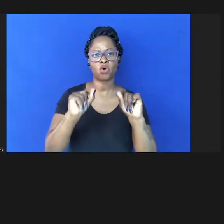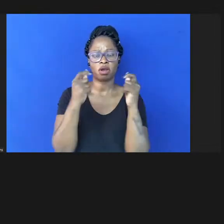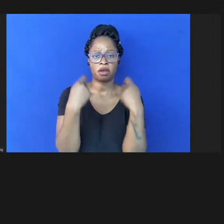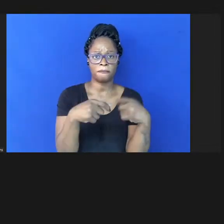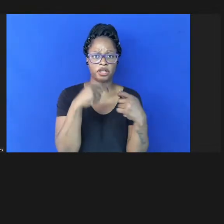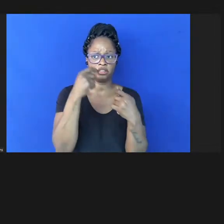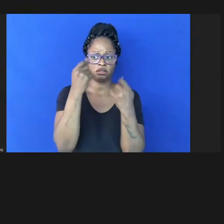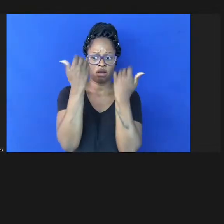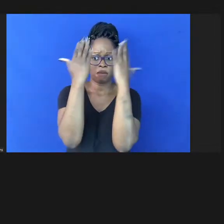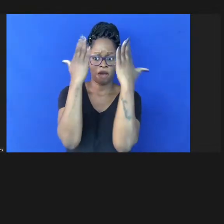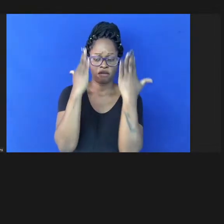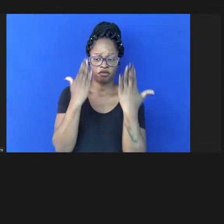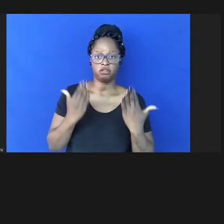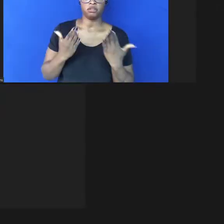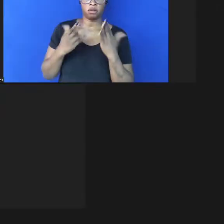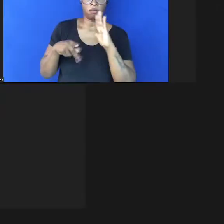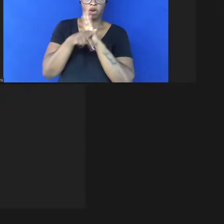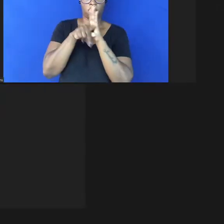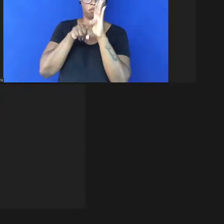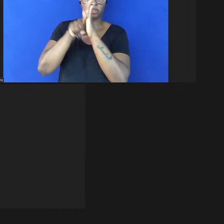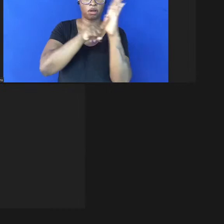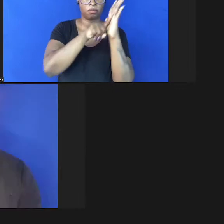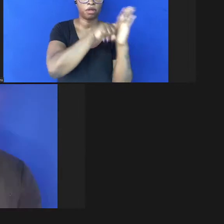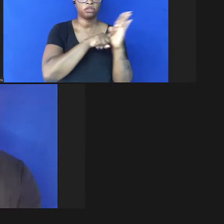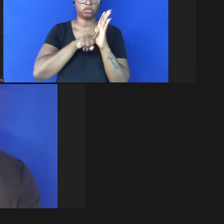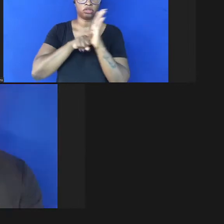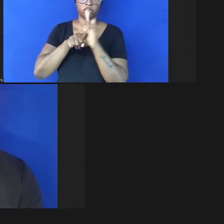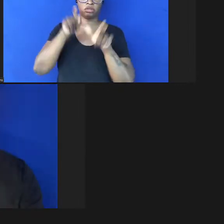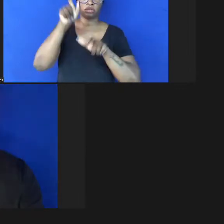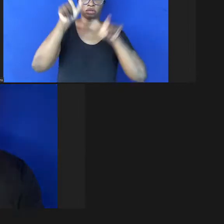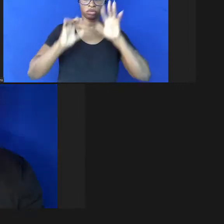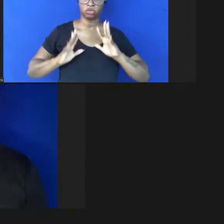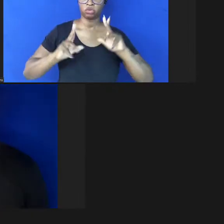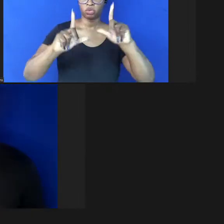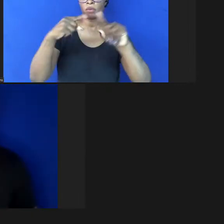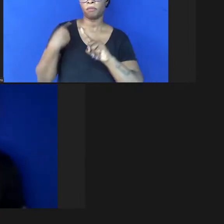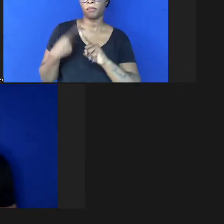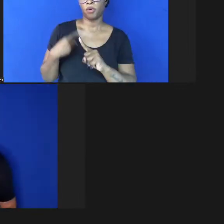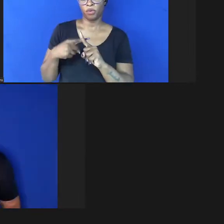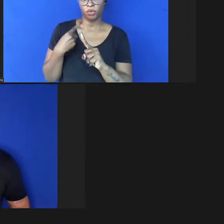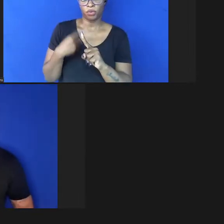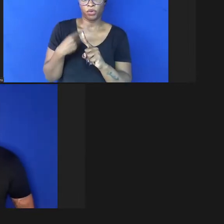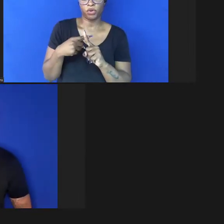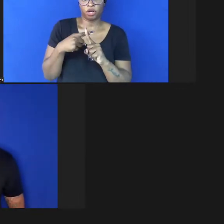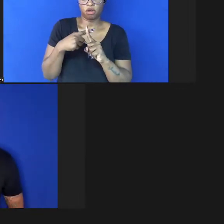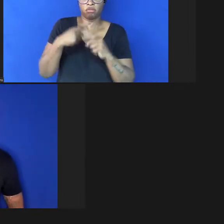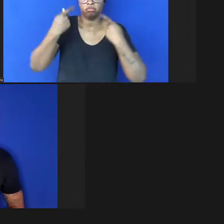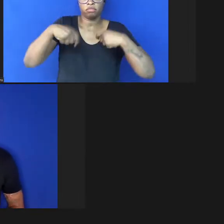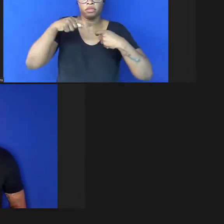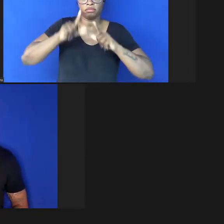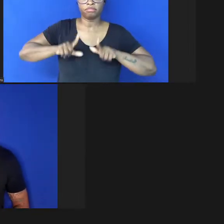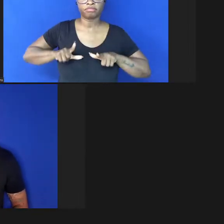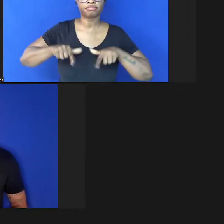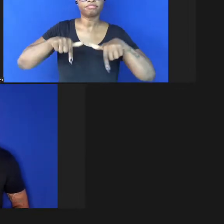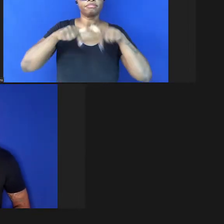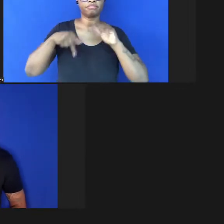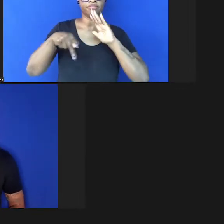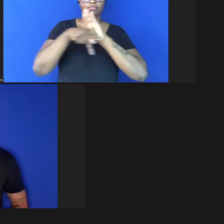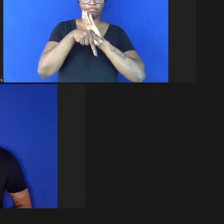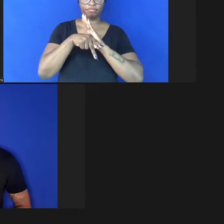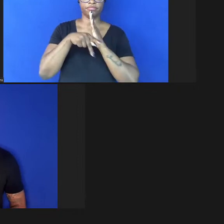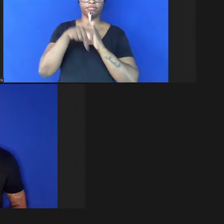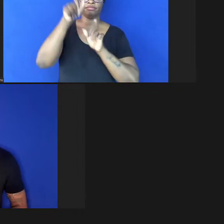profunda da pesquisa e dos pesquisadores porque determina o comportamento dos